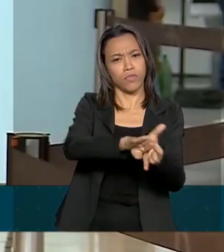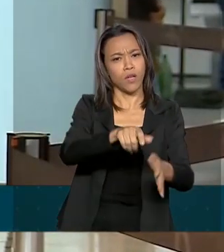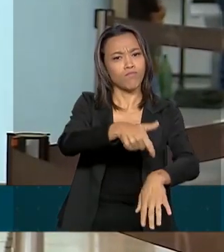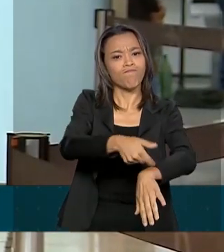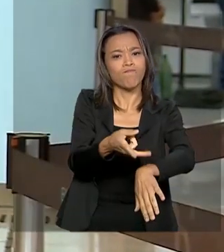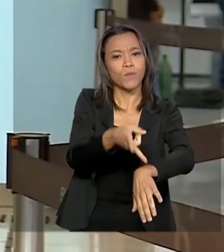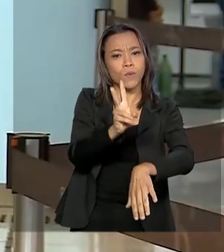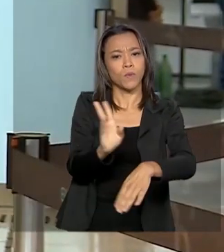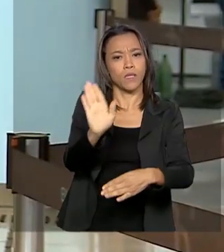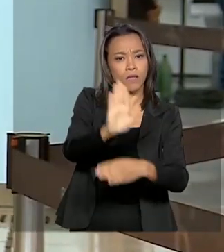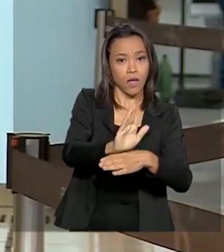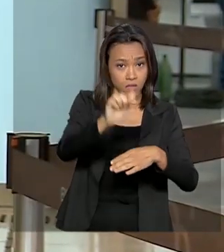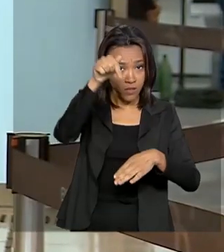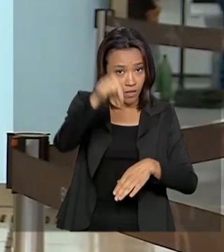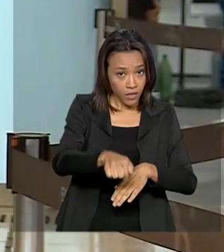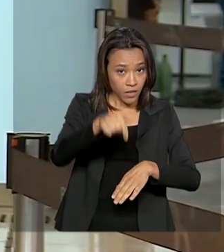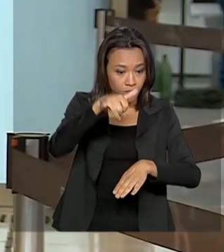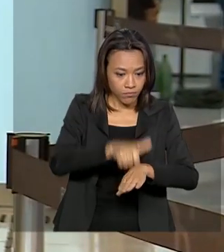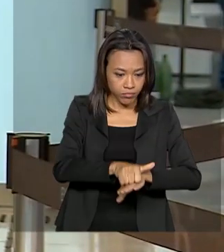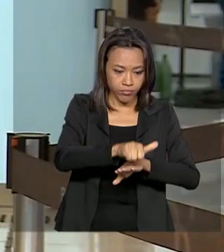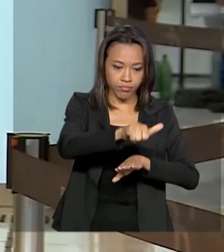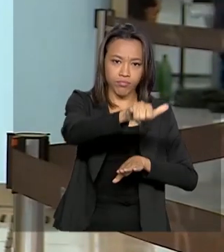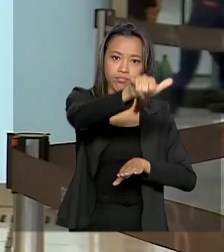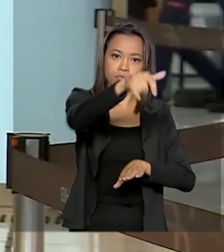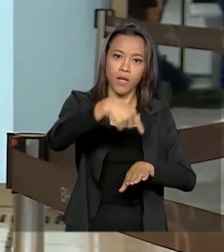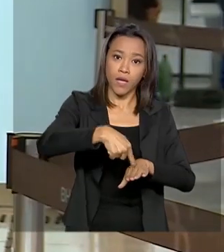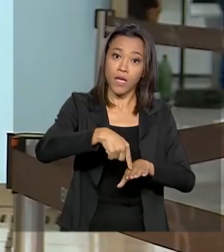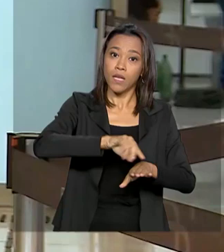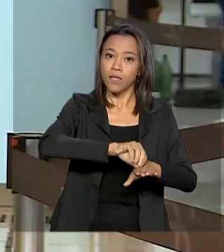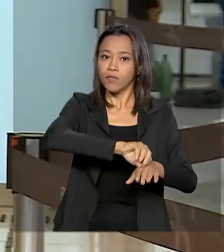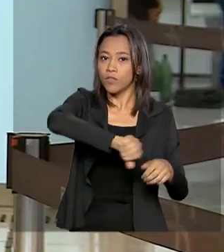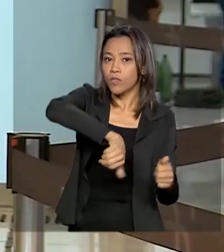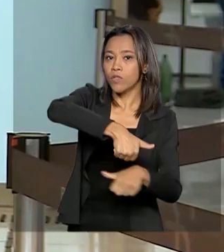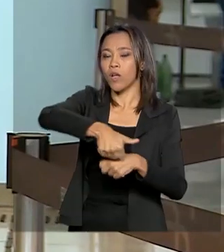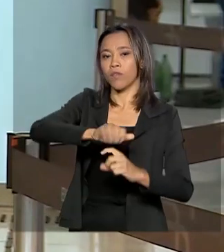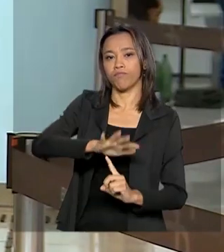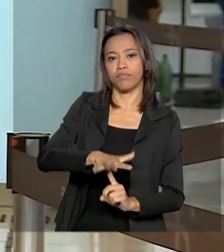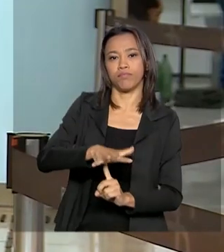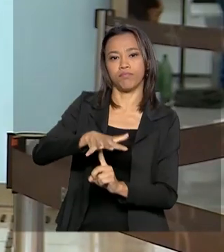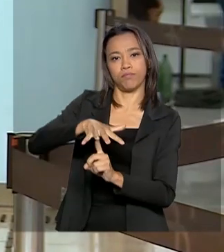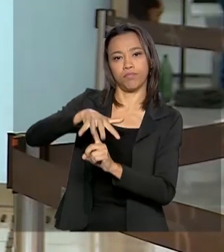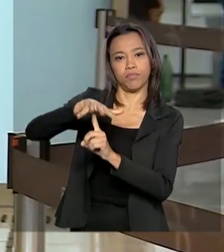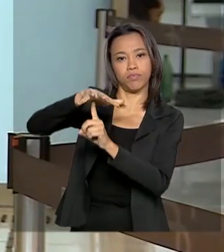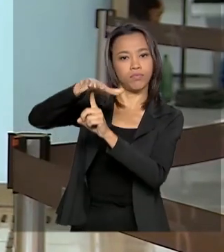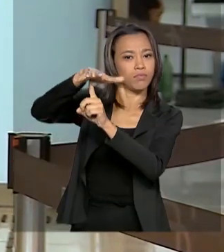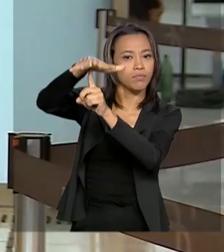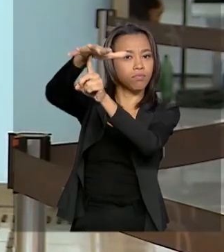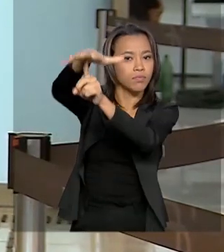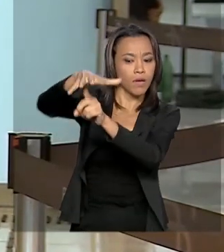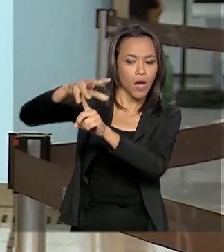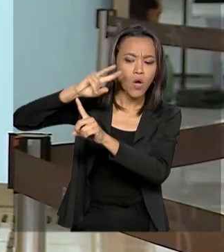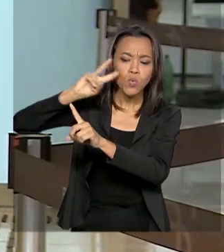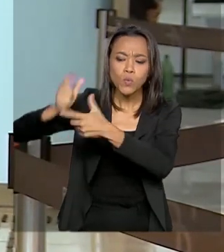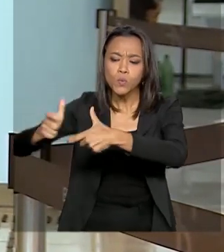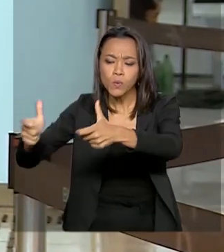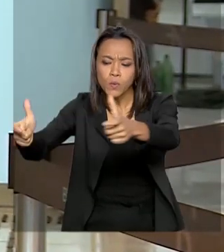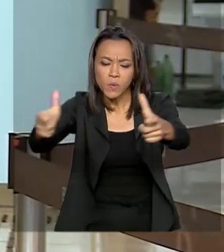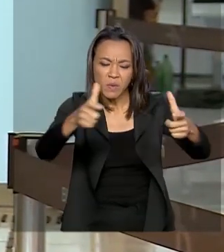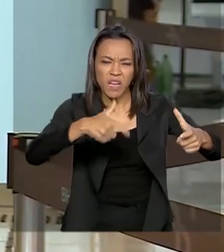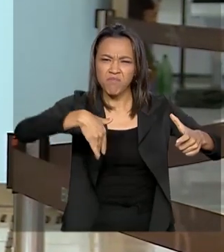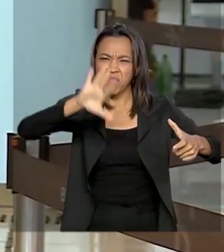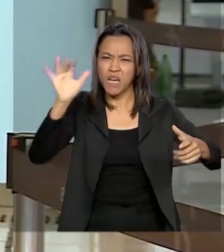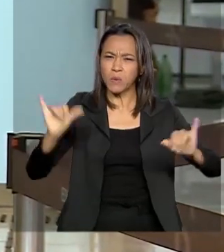tarde. Daqui mesmo do aeroporto de Confins ele entra no helicóptero e segue para o sobrevoo pelas áreas mais atingidas